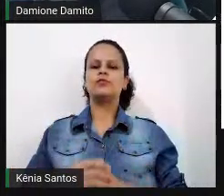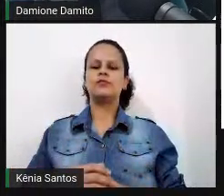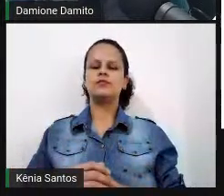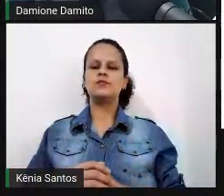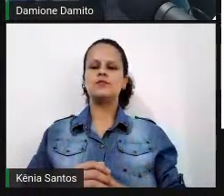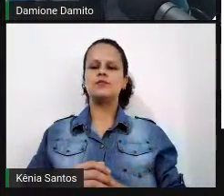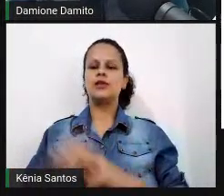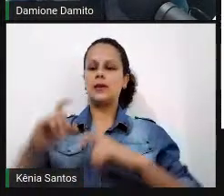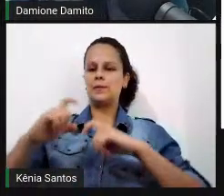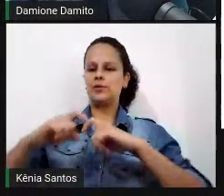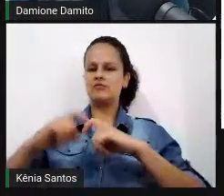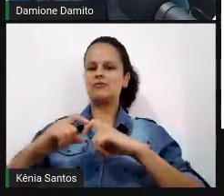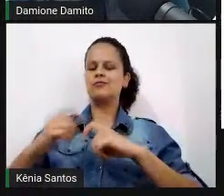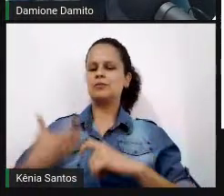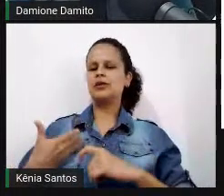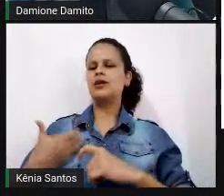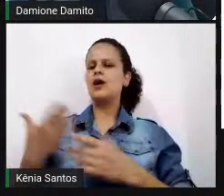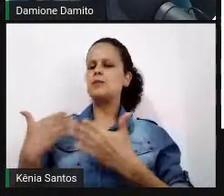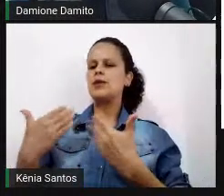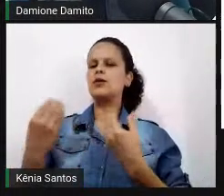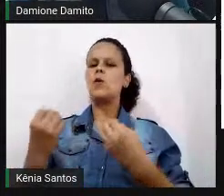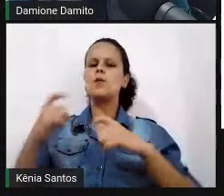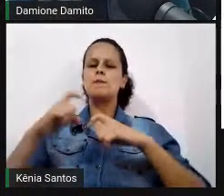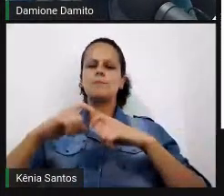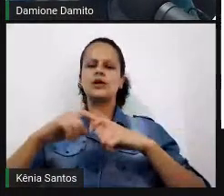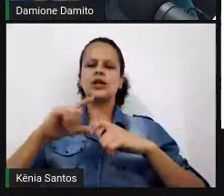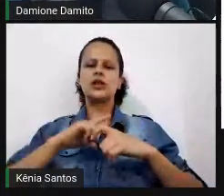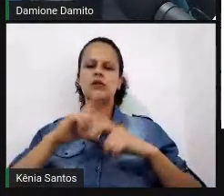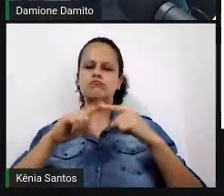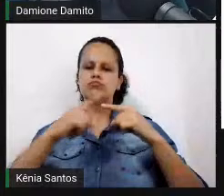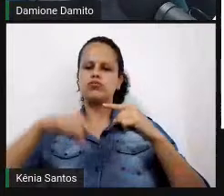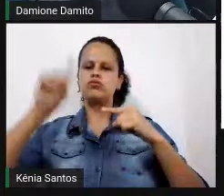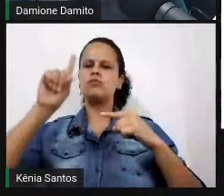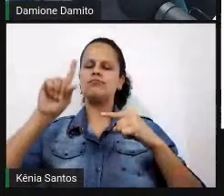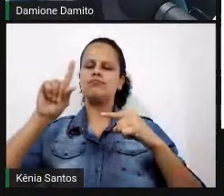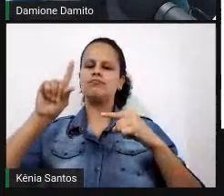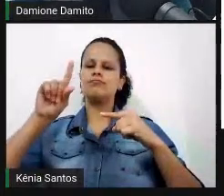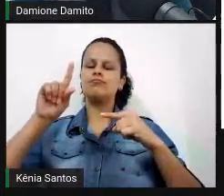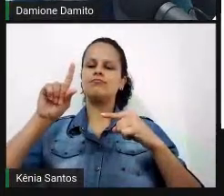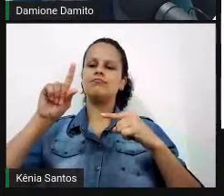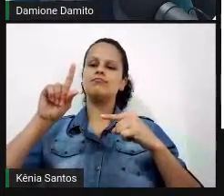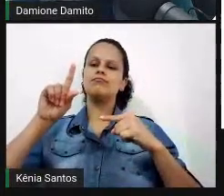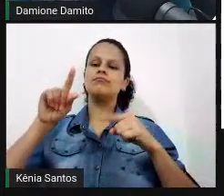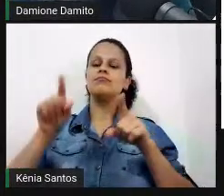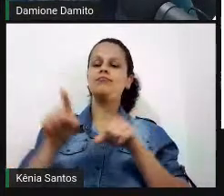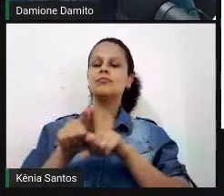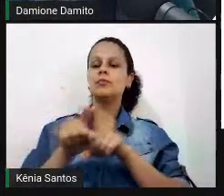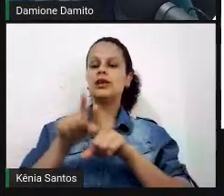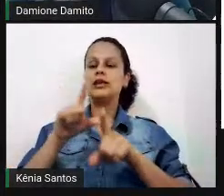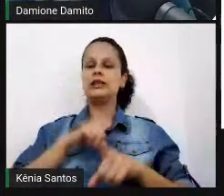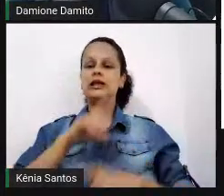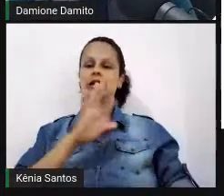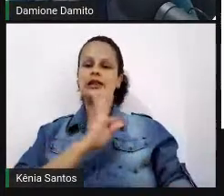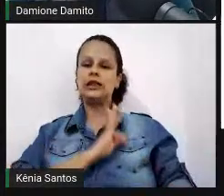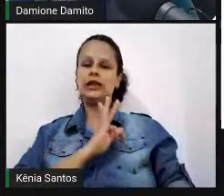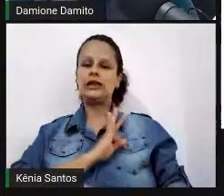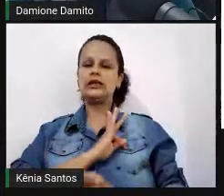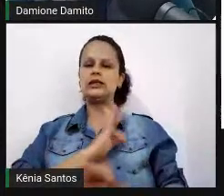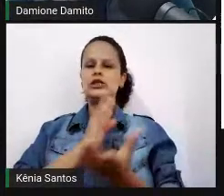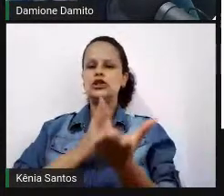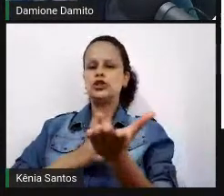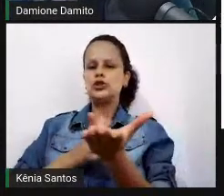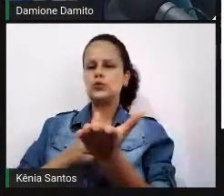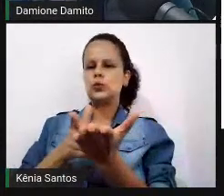a evolução da medicina, né? E como que a evolução das técnicas de cirurgias e